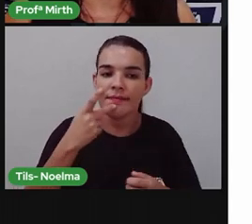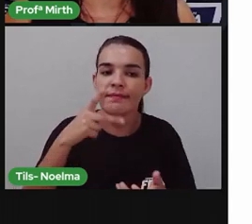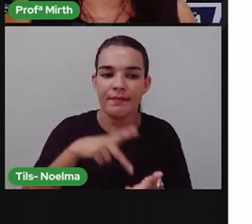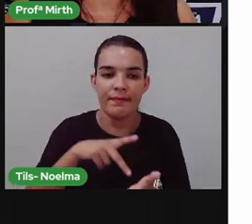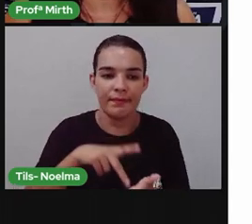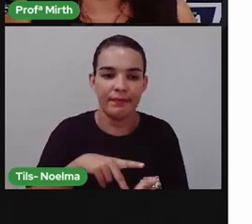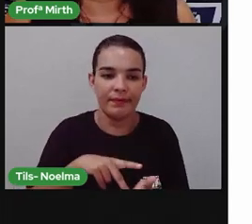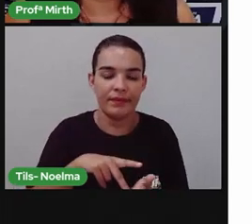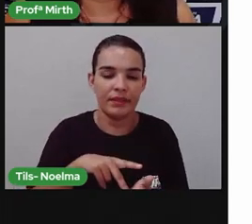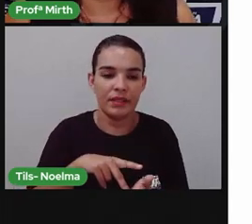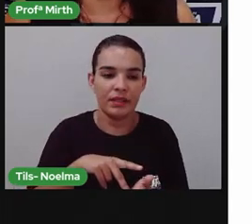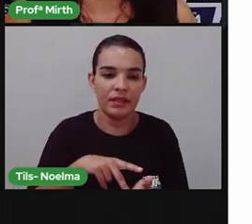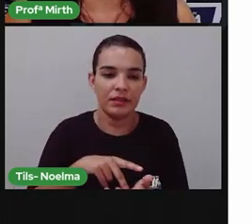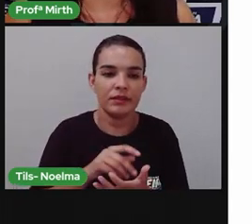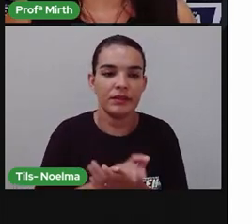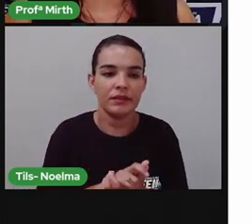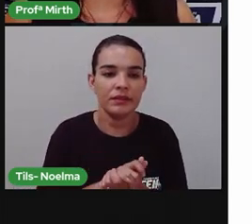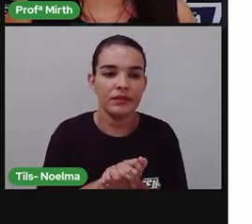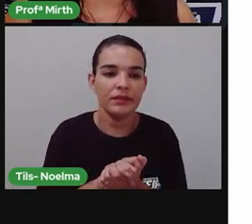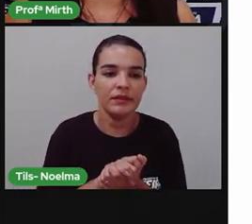de verdade, né?